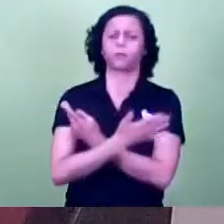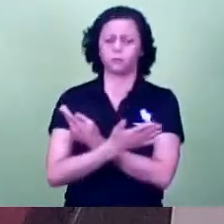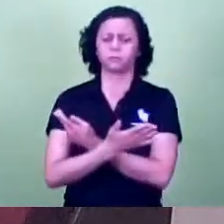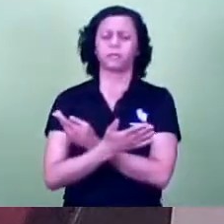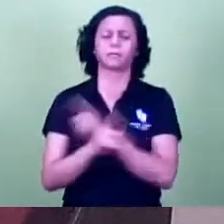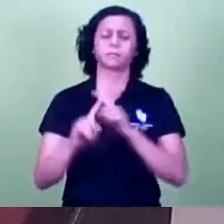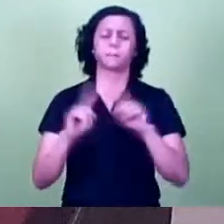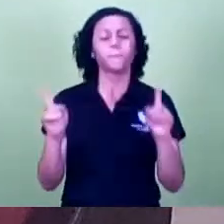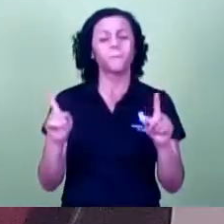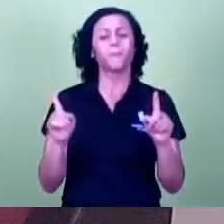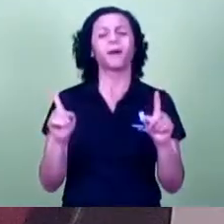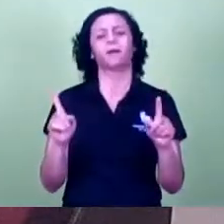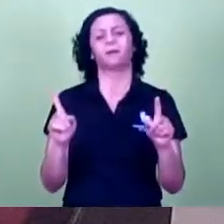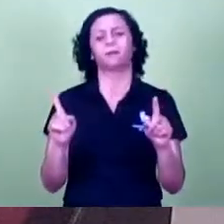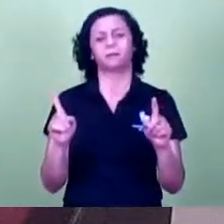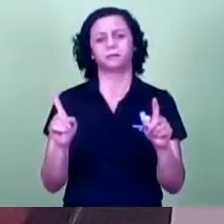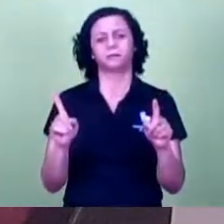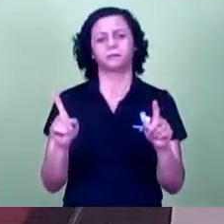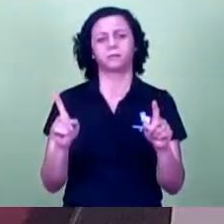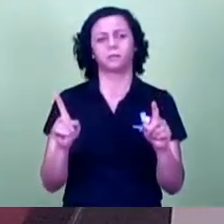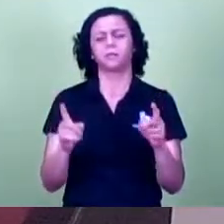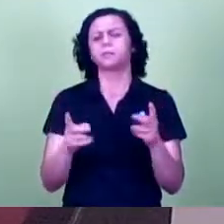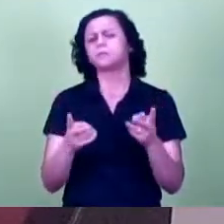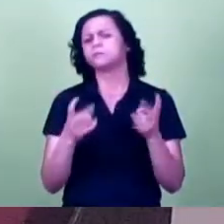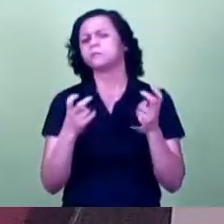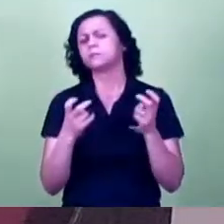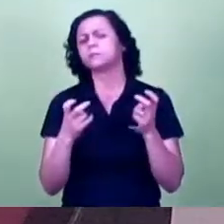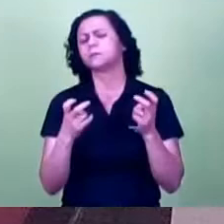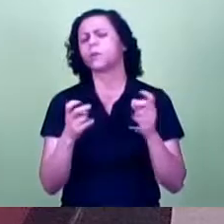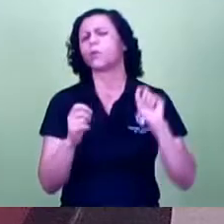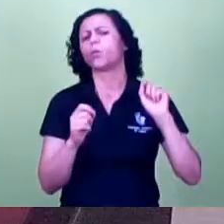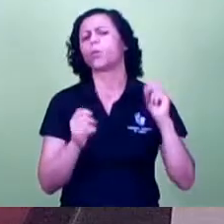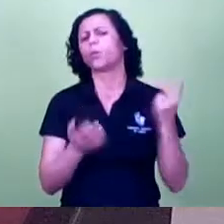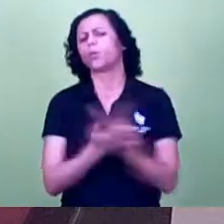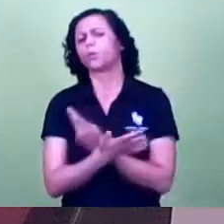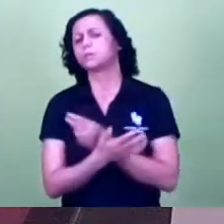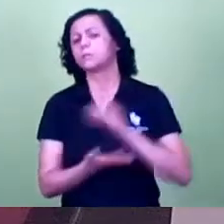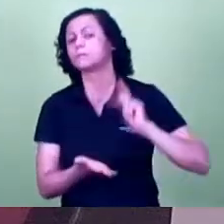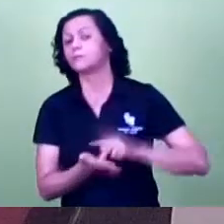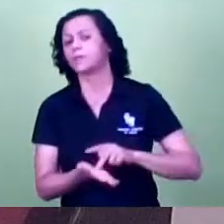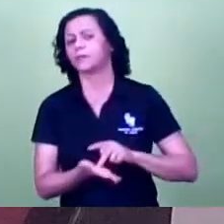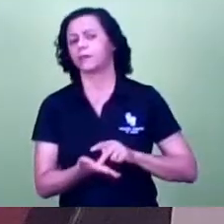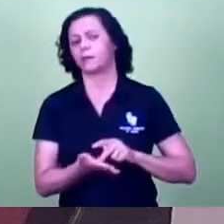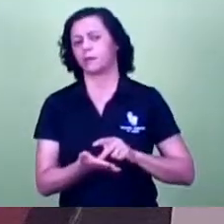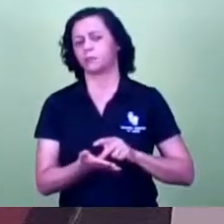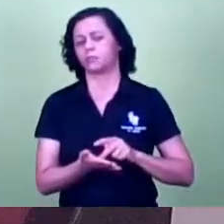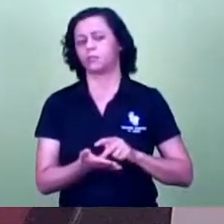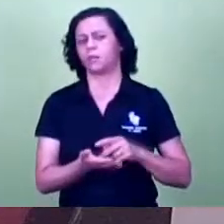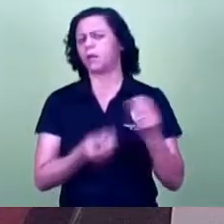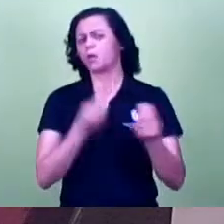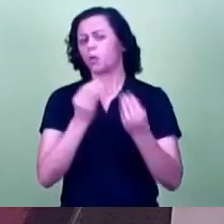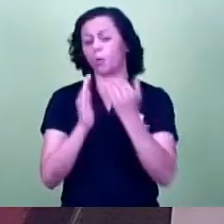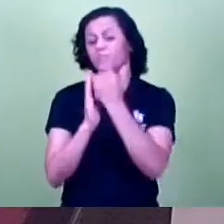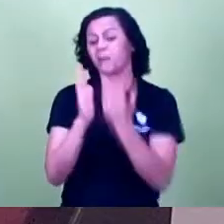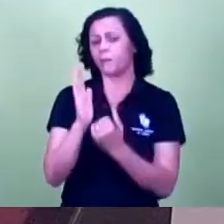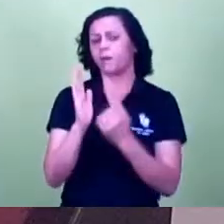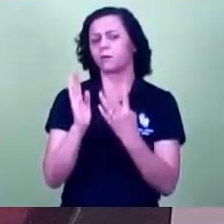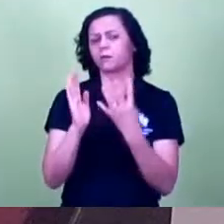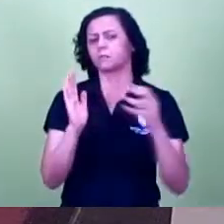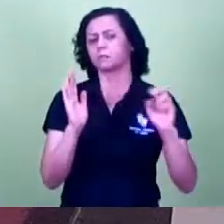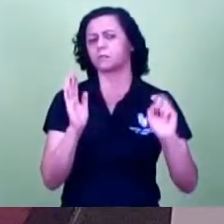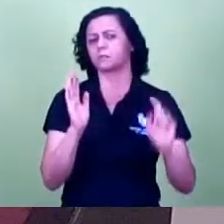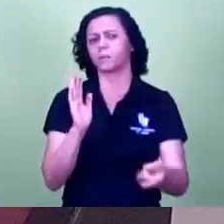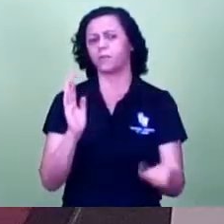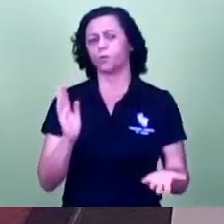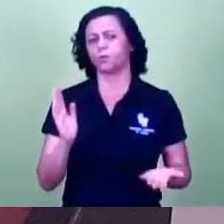tapar o sol com a peneira. Não vai ser viável fazer isso. Então, a empresa que ganha,